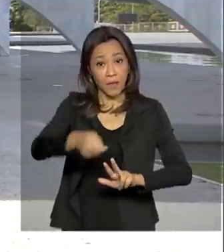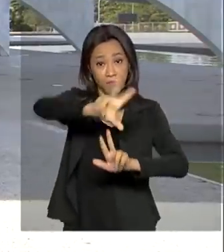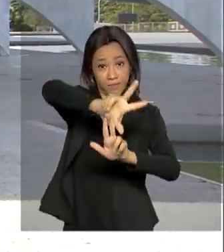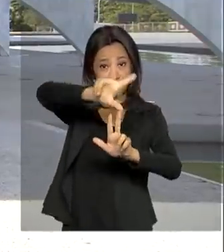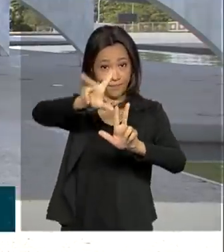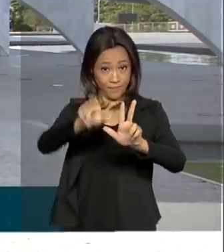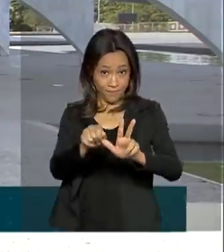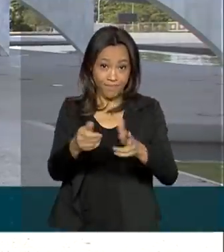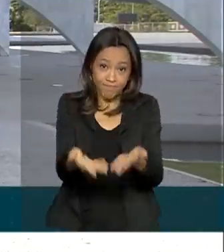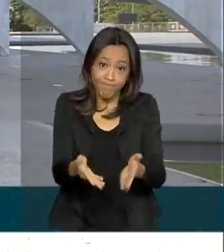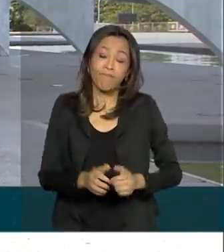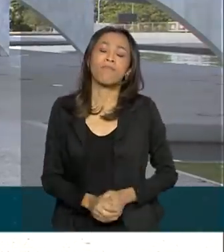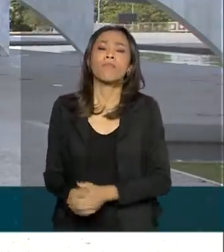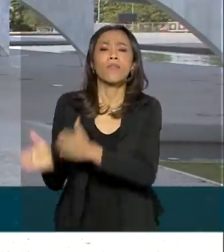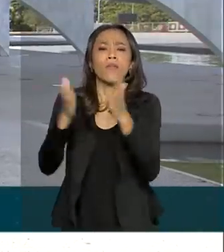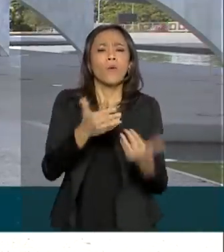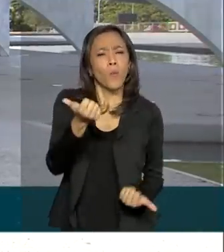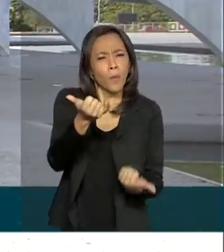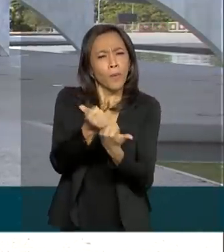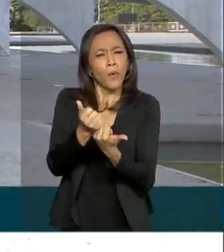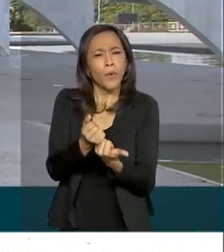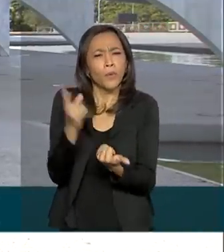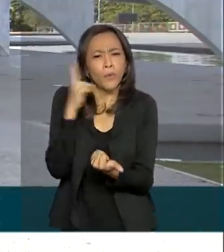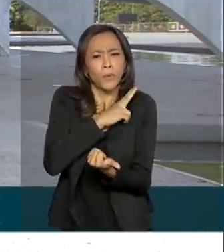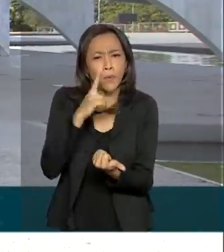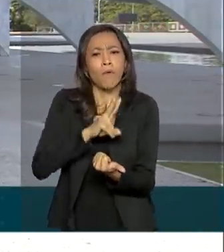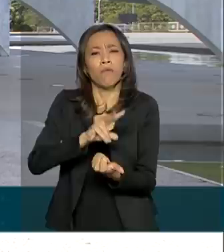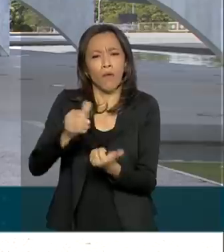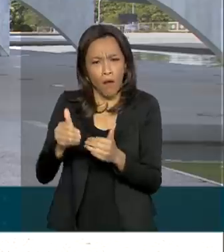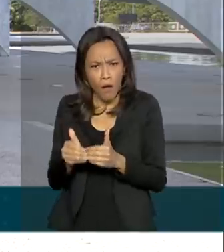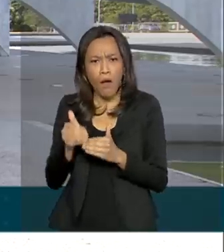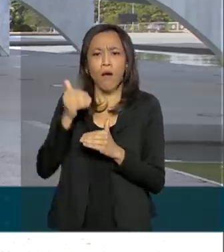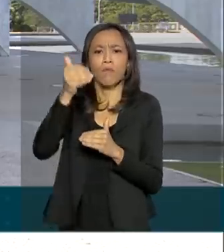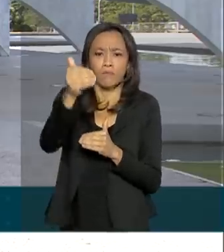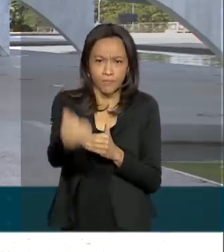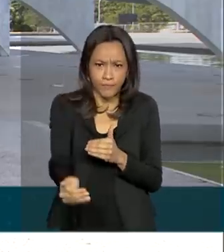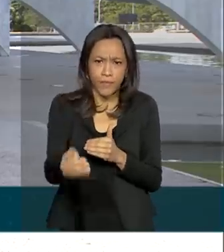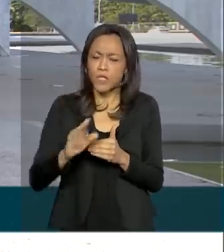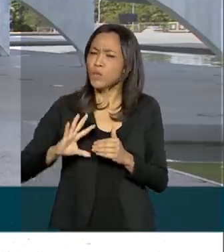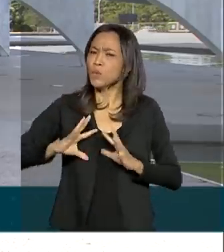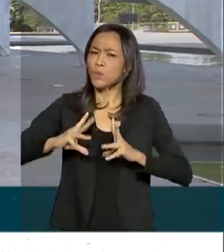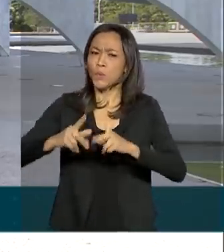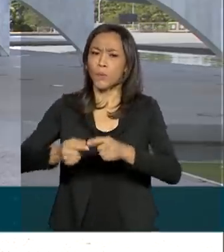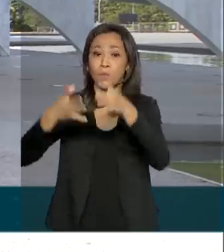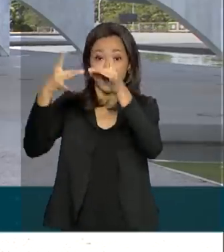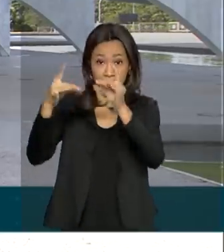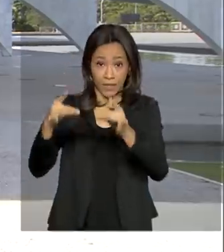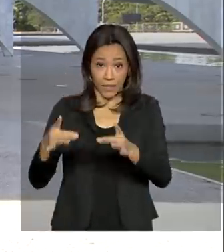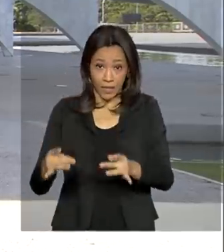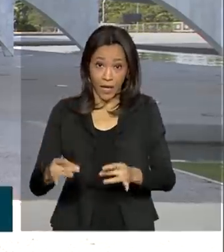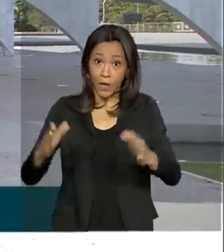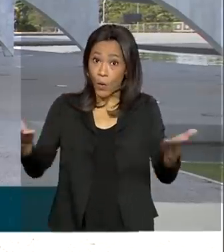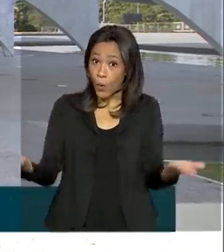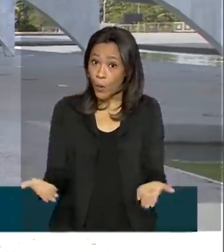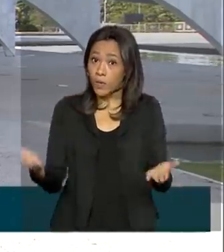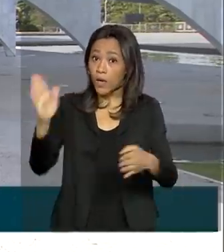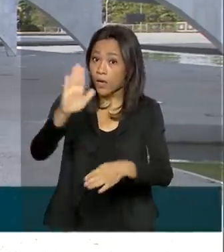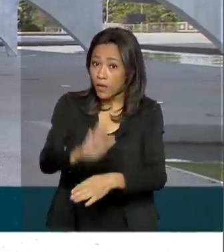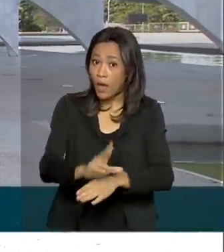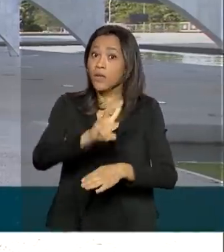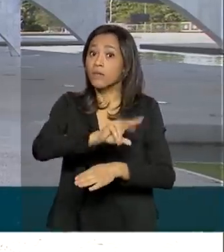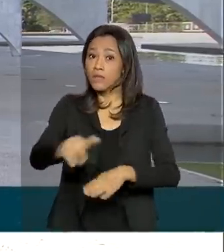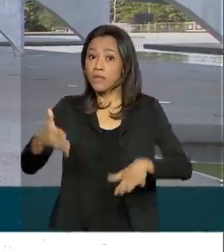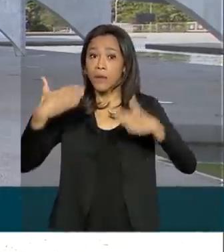mesmo, o auxílio emergencial vai ser prorrogado. E todos os detalhes vão ser apresentados numa cerimônia hoje à tarde, às